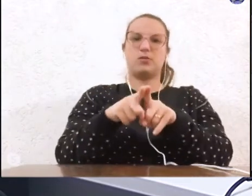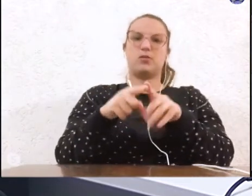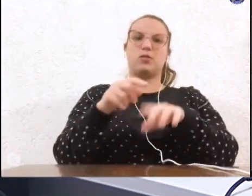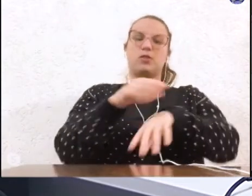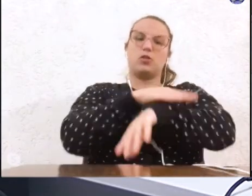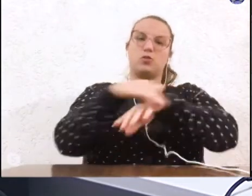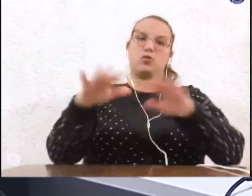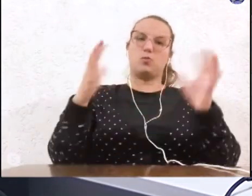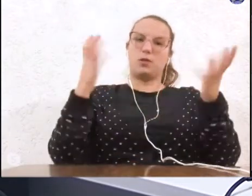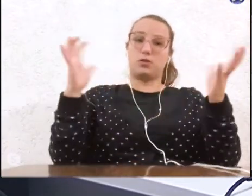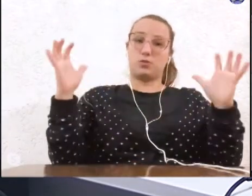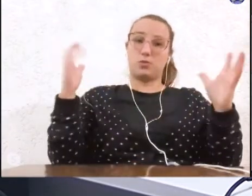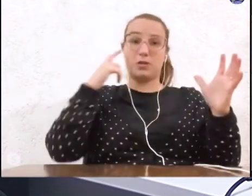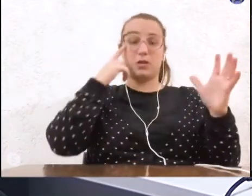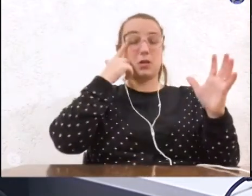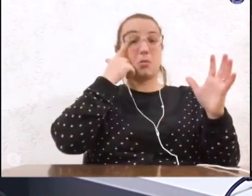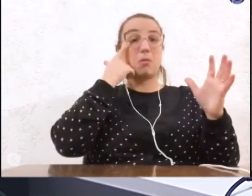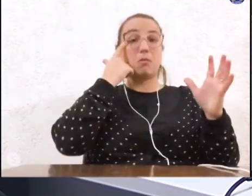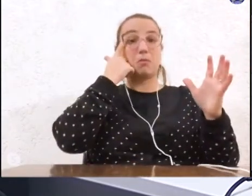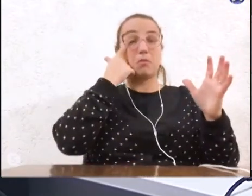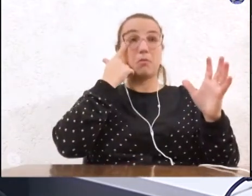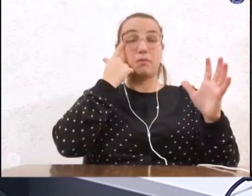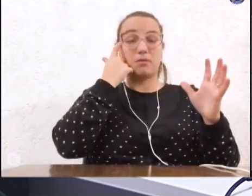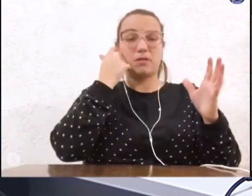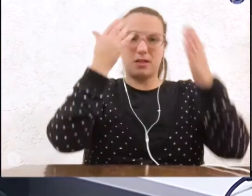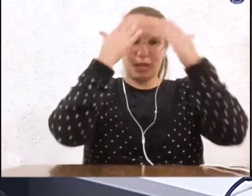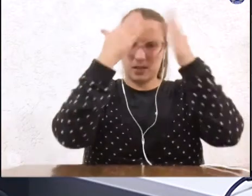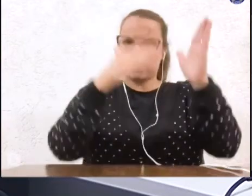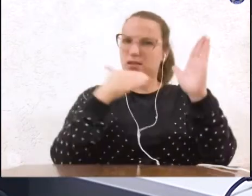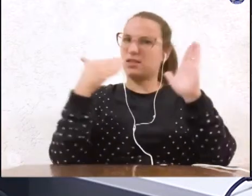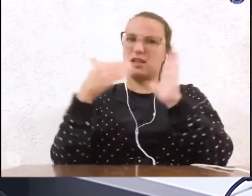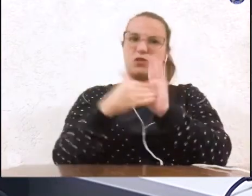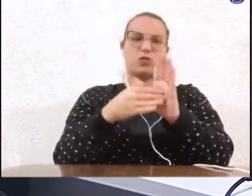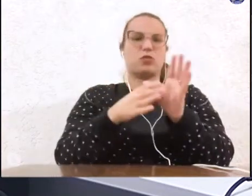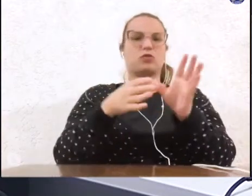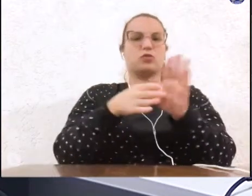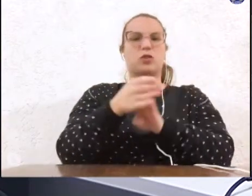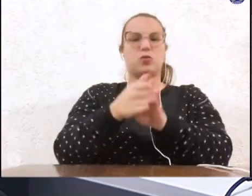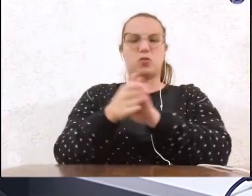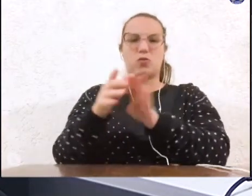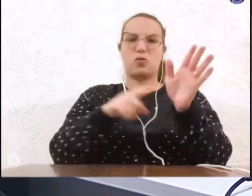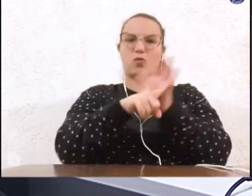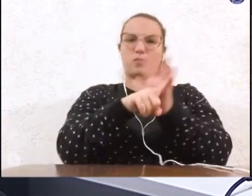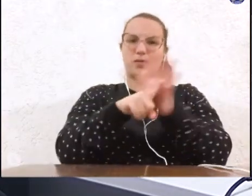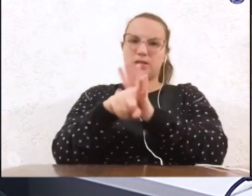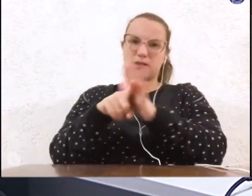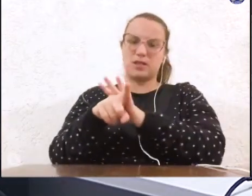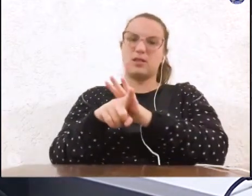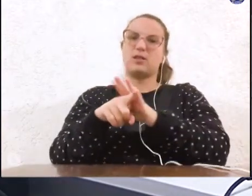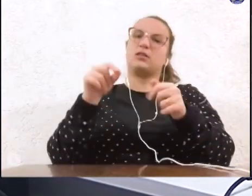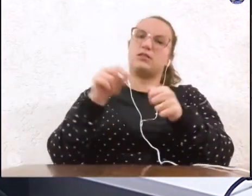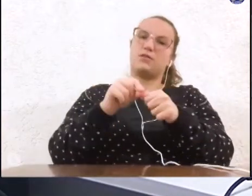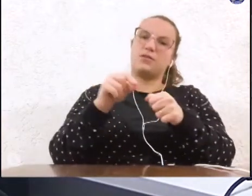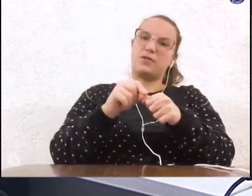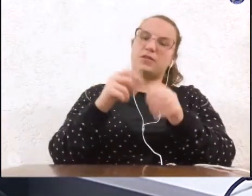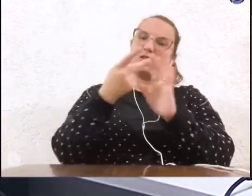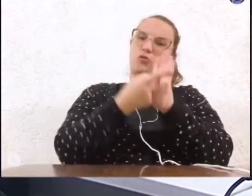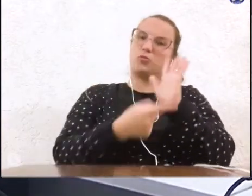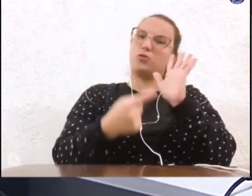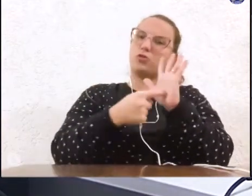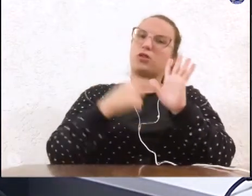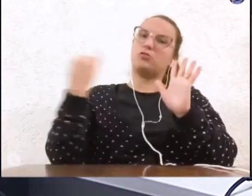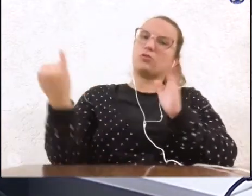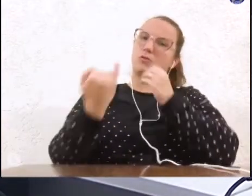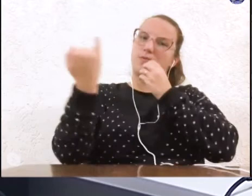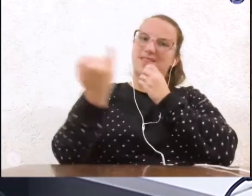projetos que vem tramitando na casa agradecer a todos das comissões que vem tratando de projetos tão importantes